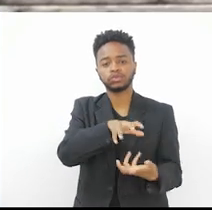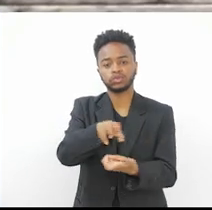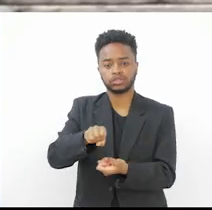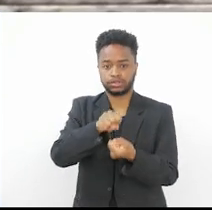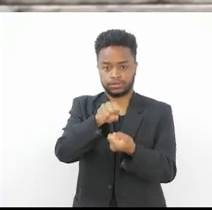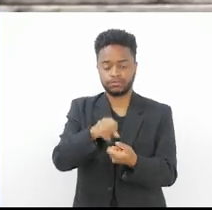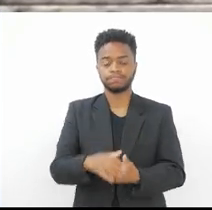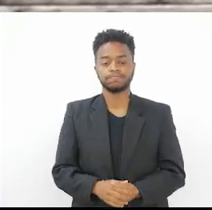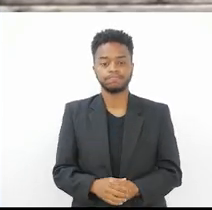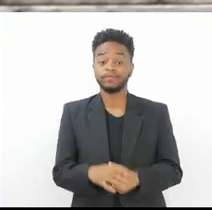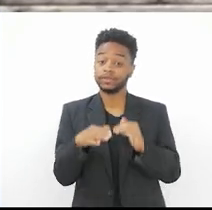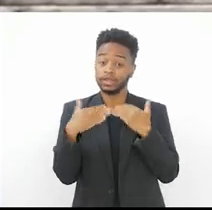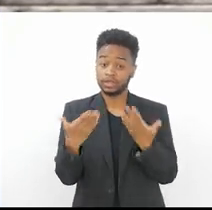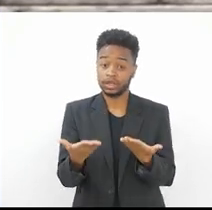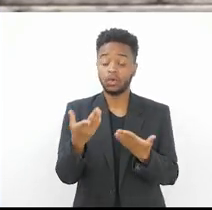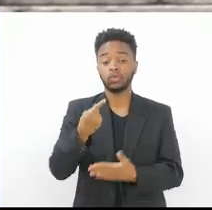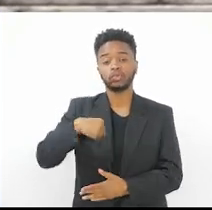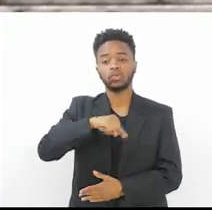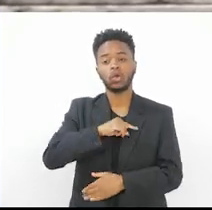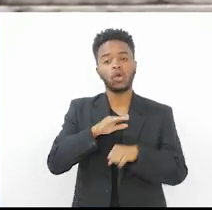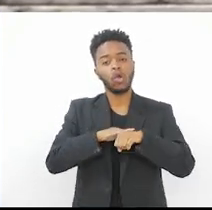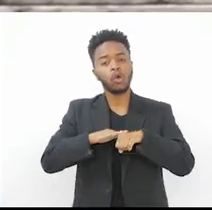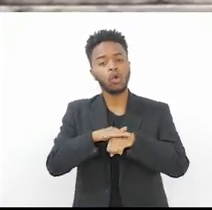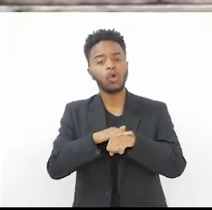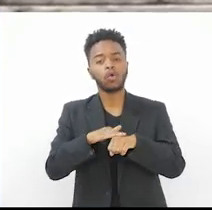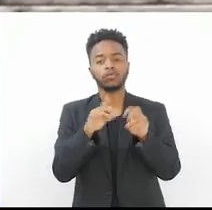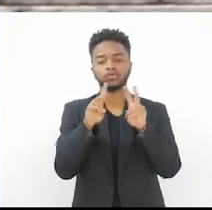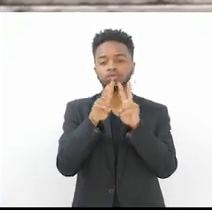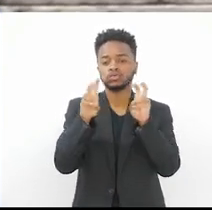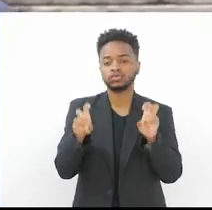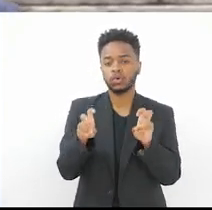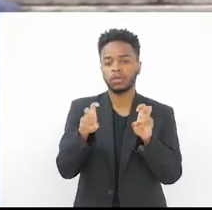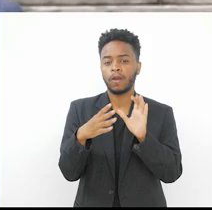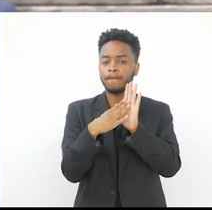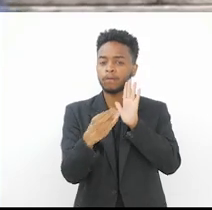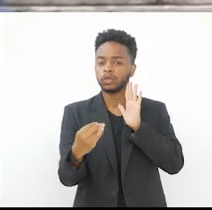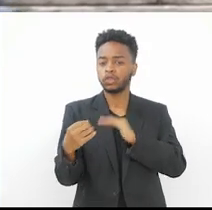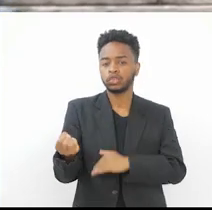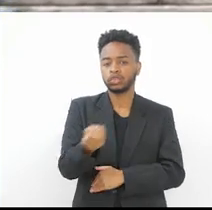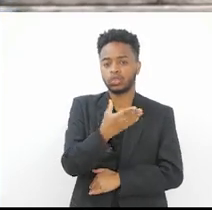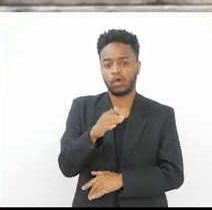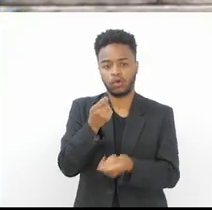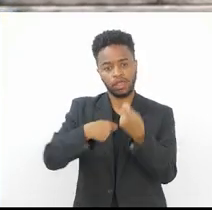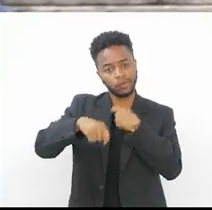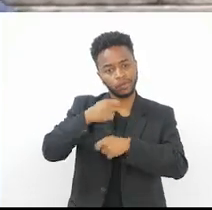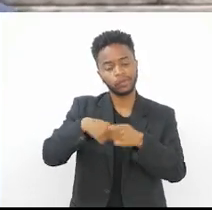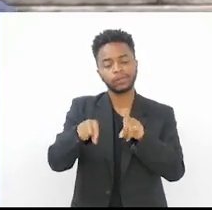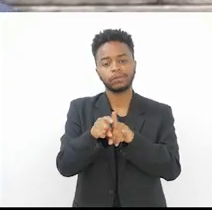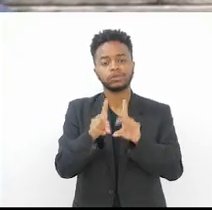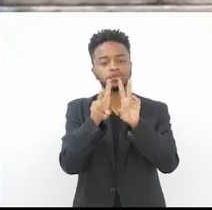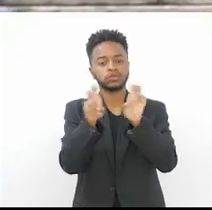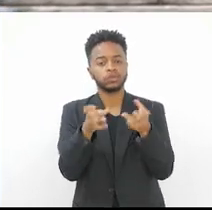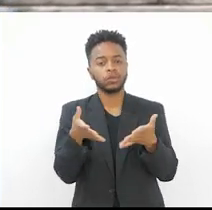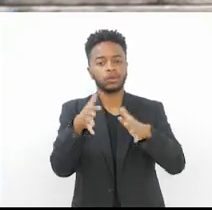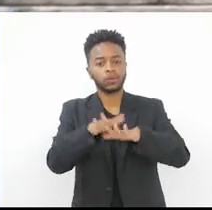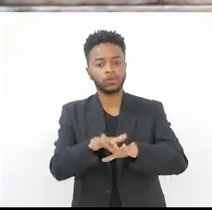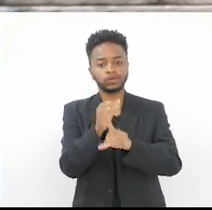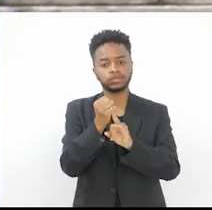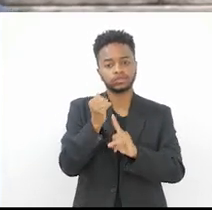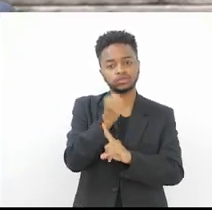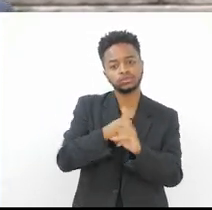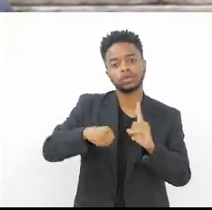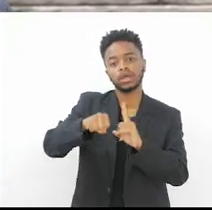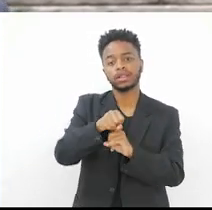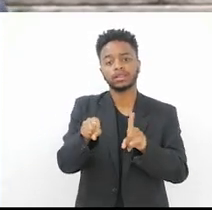sustentabilidade. Então, nós vamos conversar sobre novos modelos econômicos, sobre inclusão social,